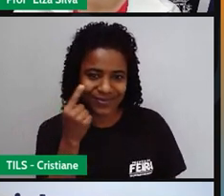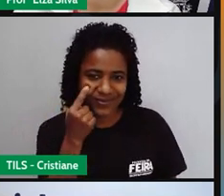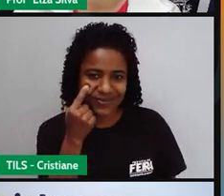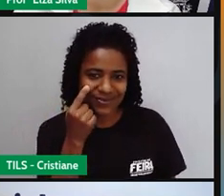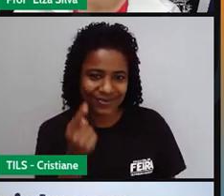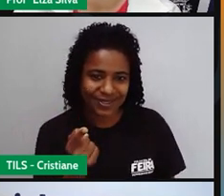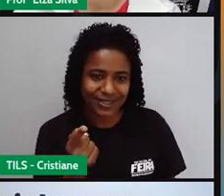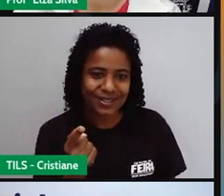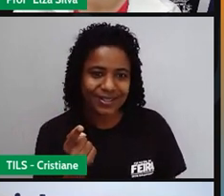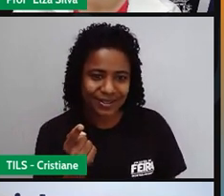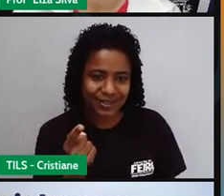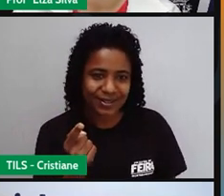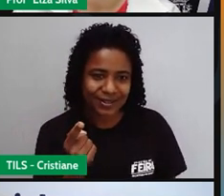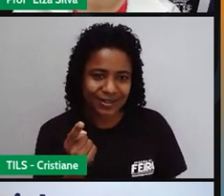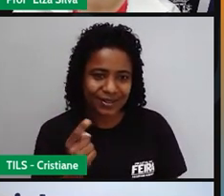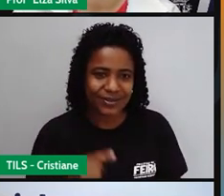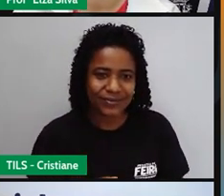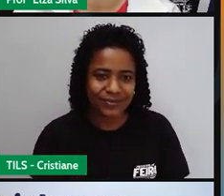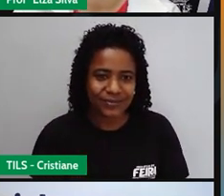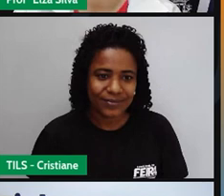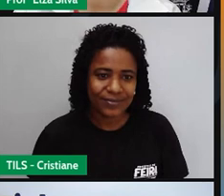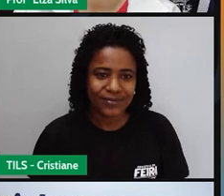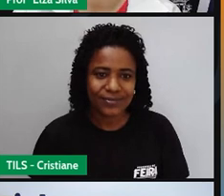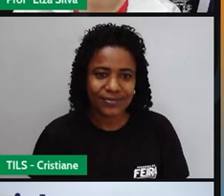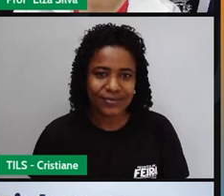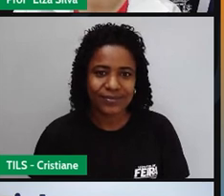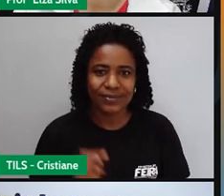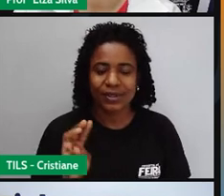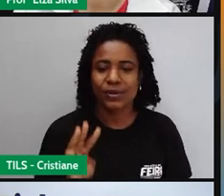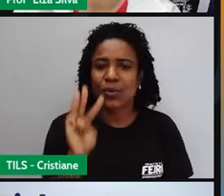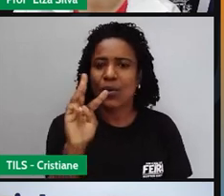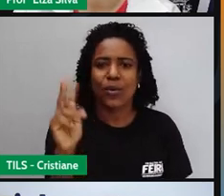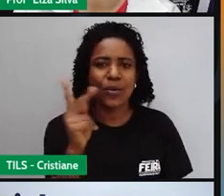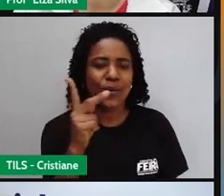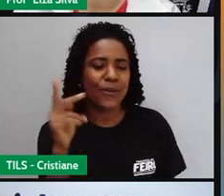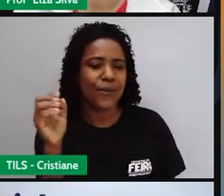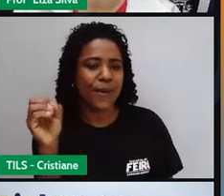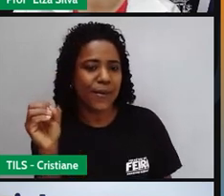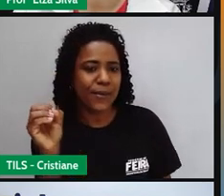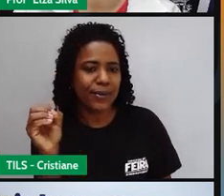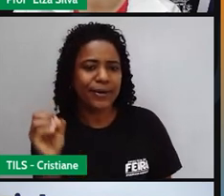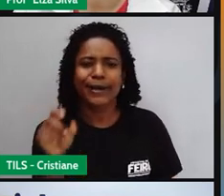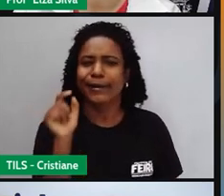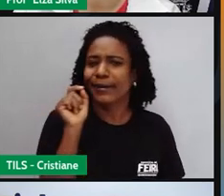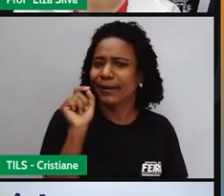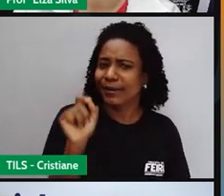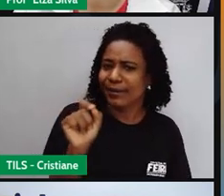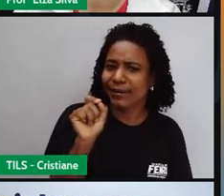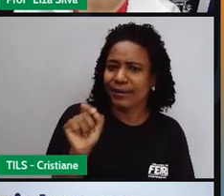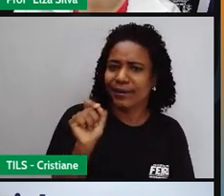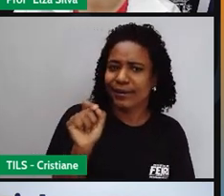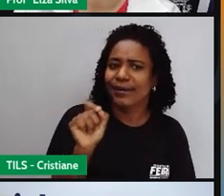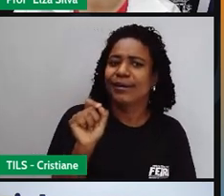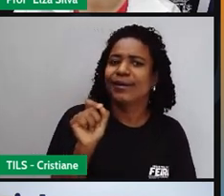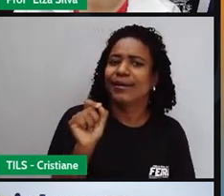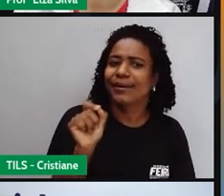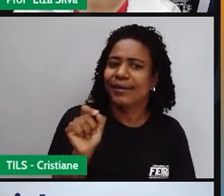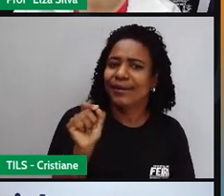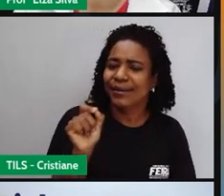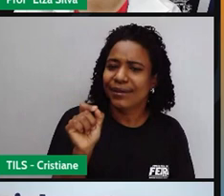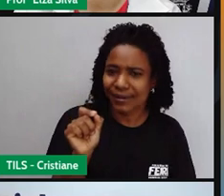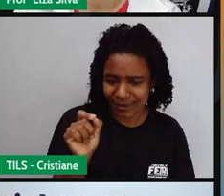Who? Who quer dizer quem, né? Quem era ou quem foi